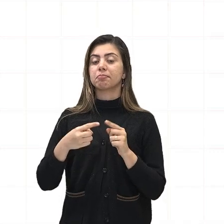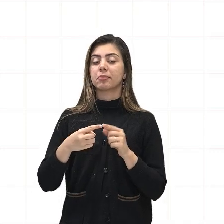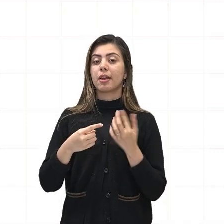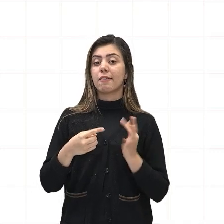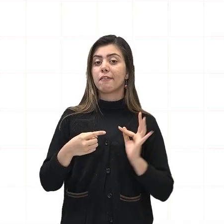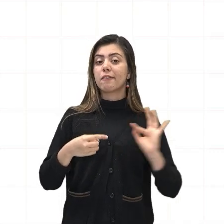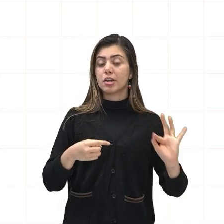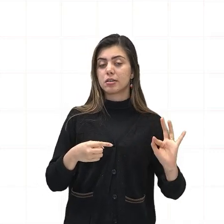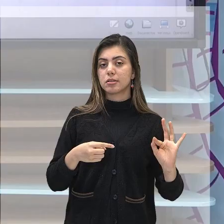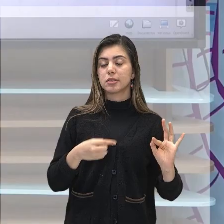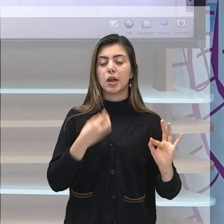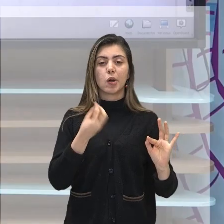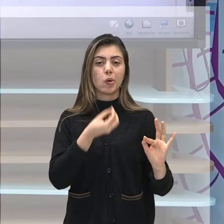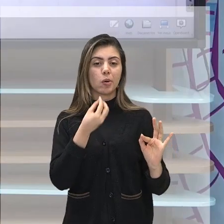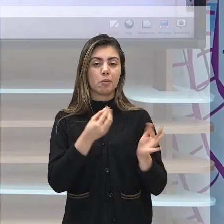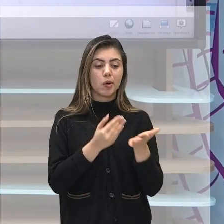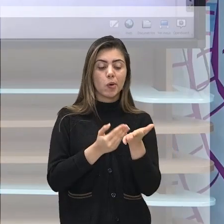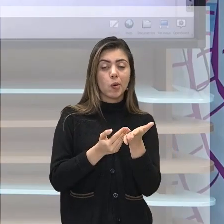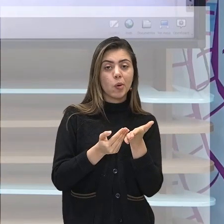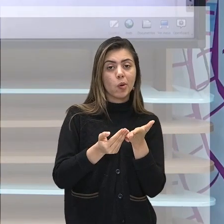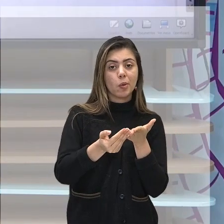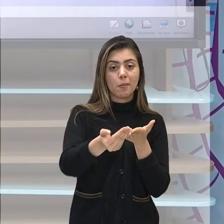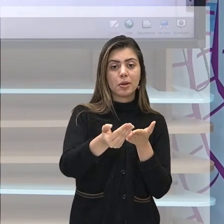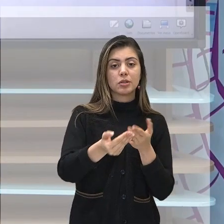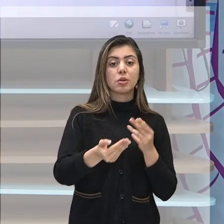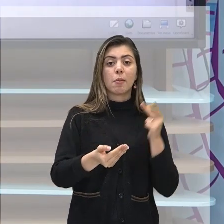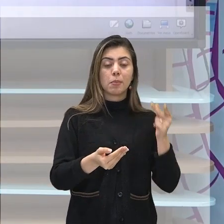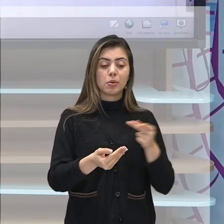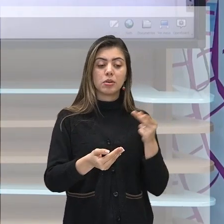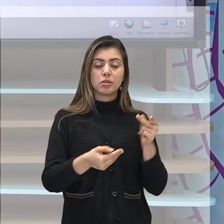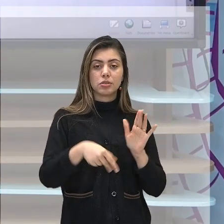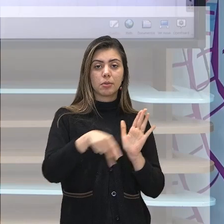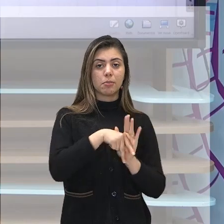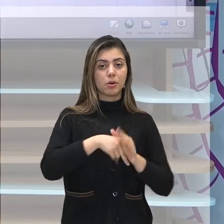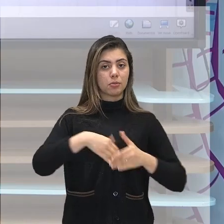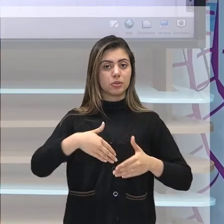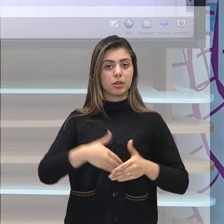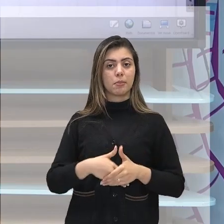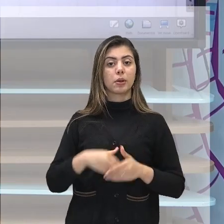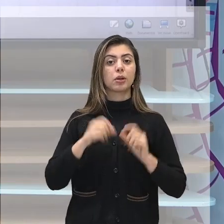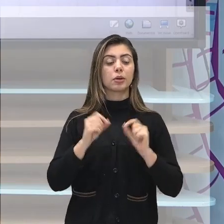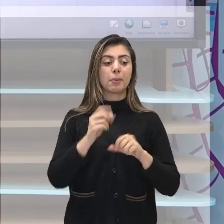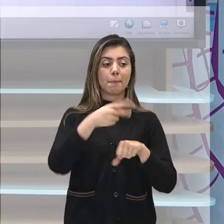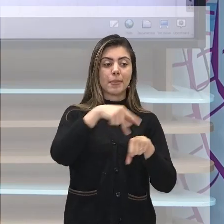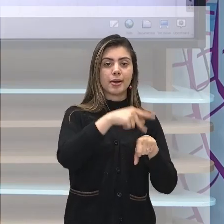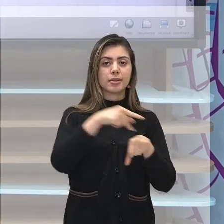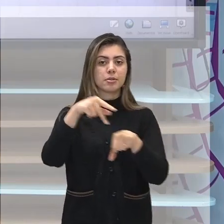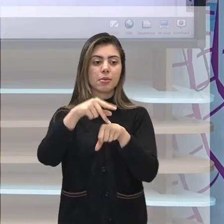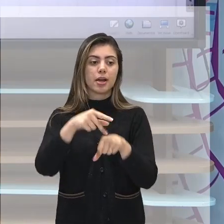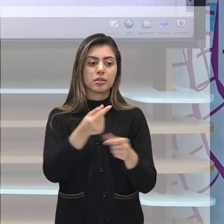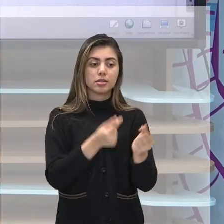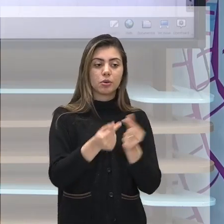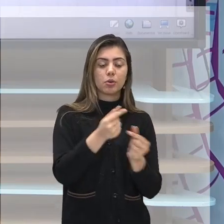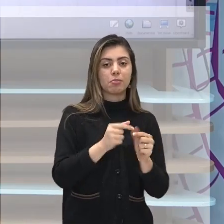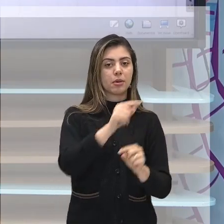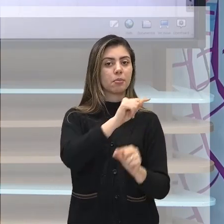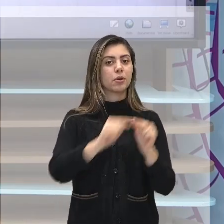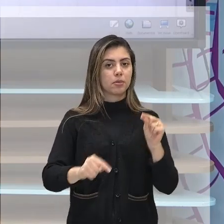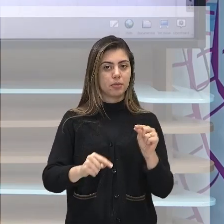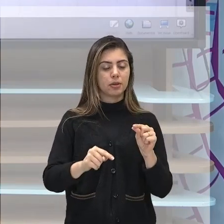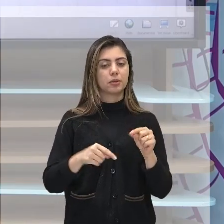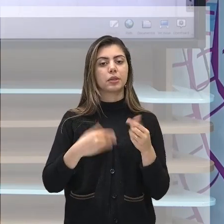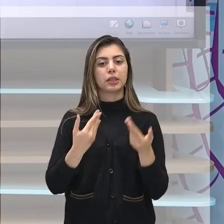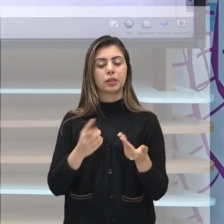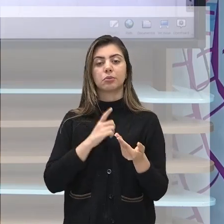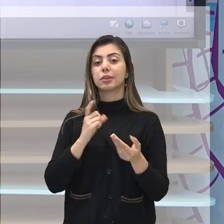implementando a partir da política napoleônica o bloqueio continental que vai influenciar,